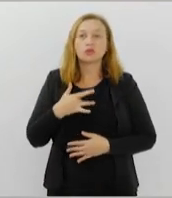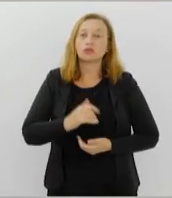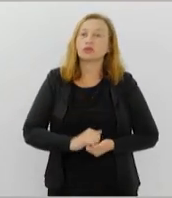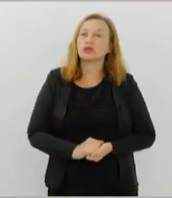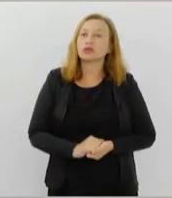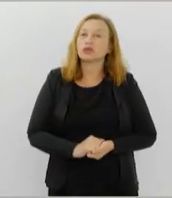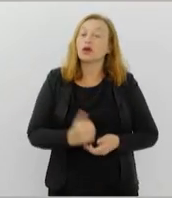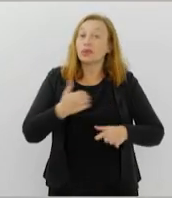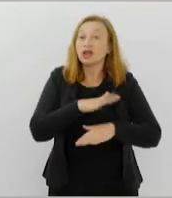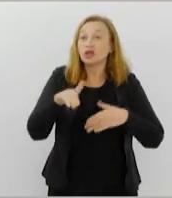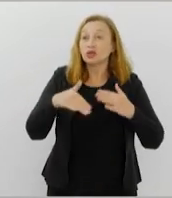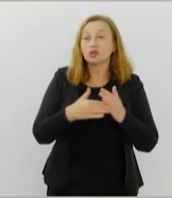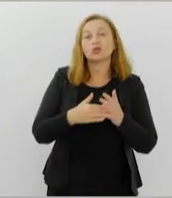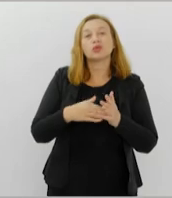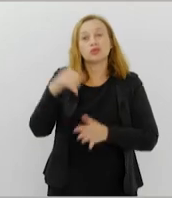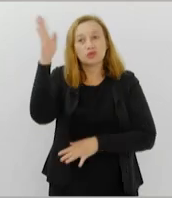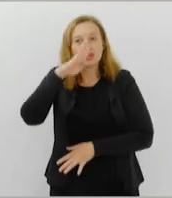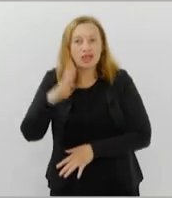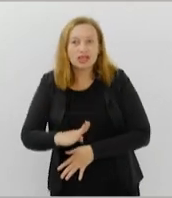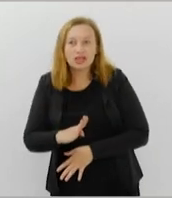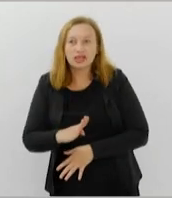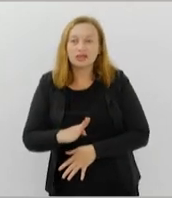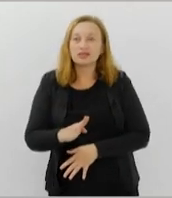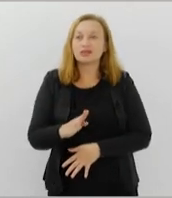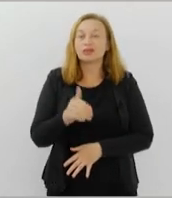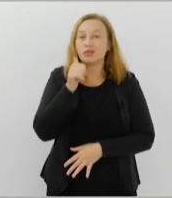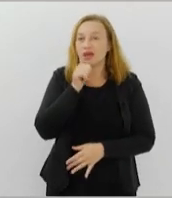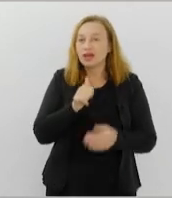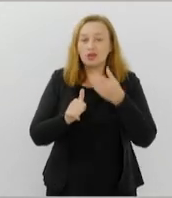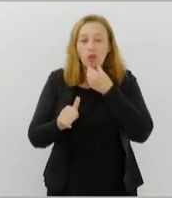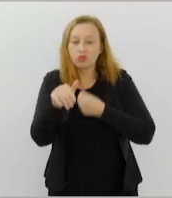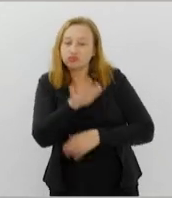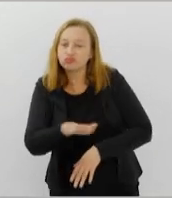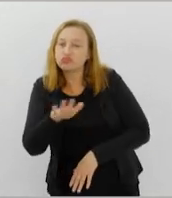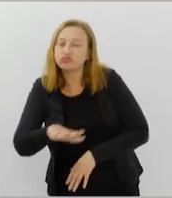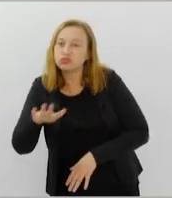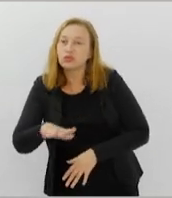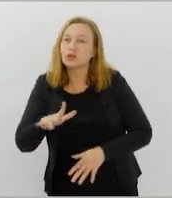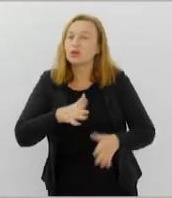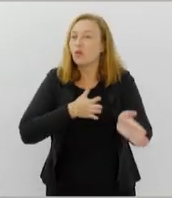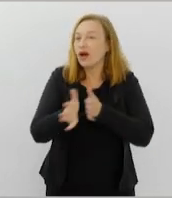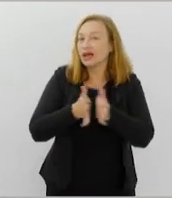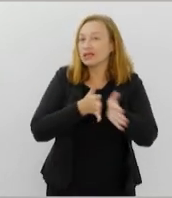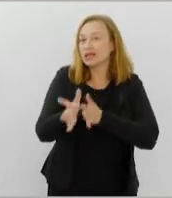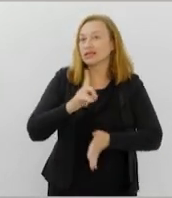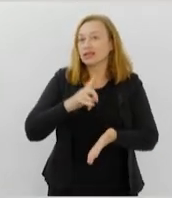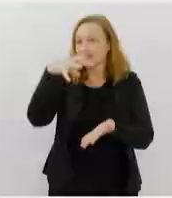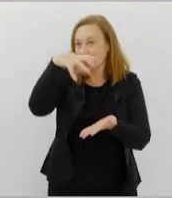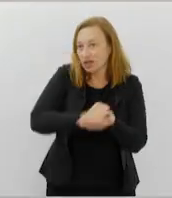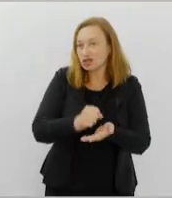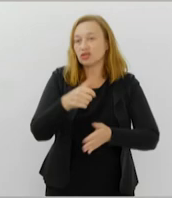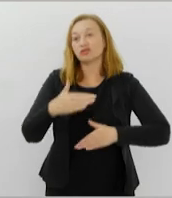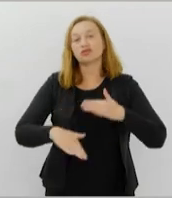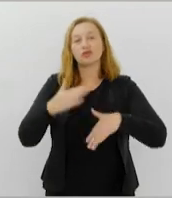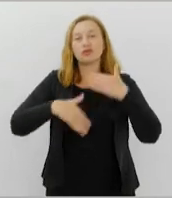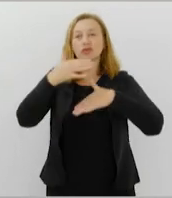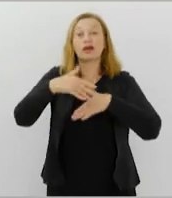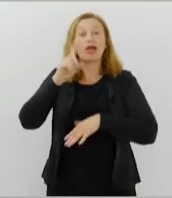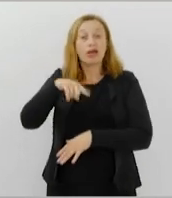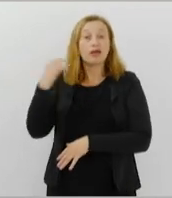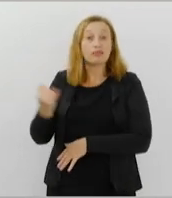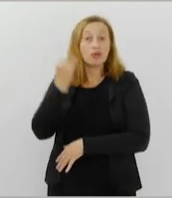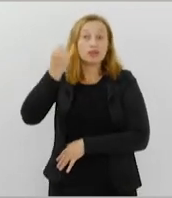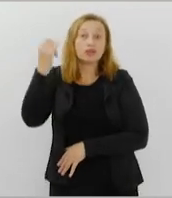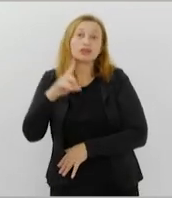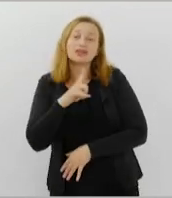para que todos os brasileiros, brasileirinhos e brasileirinhas, tenham acesso, tenham registro aí do seu desenvolvimento. É extremamente importante